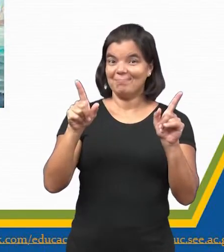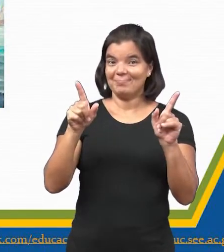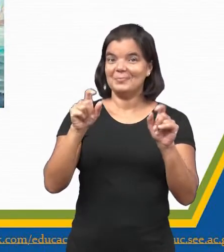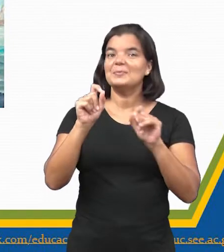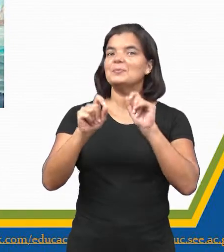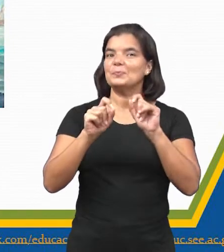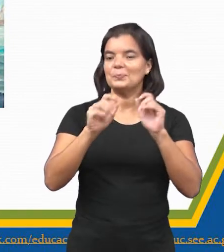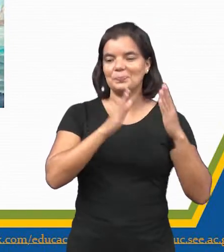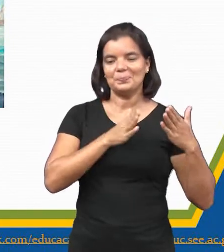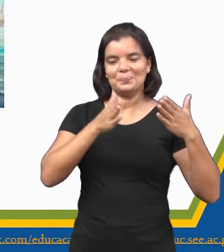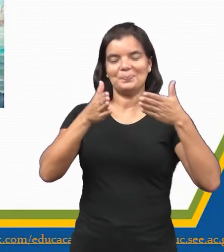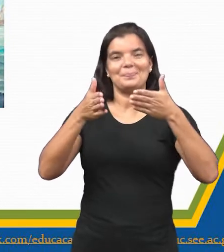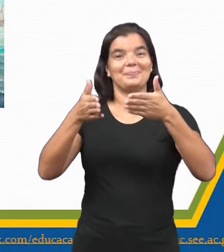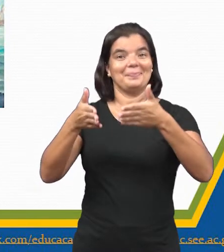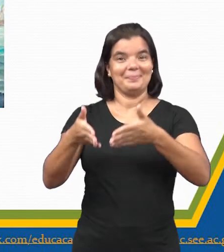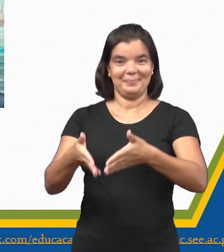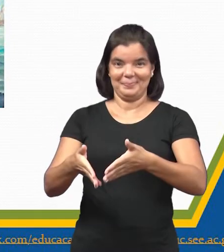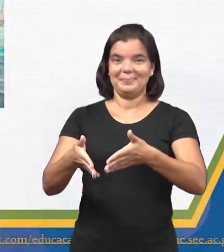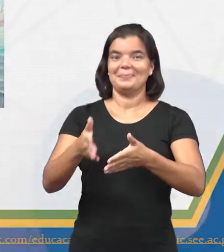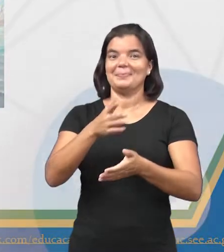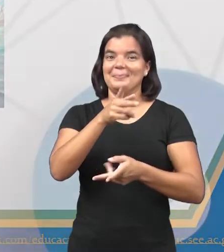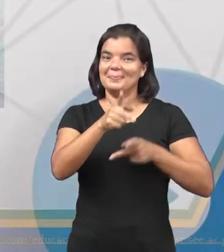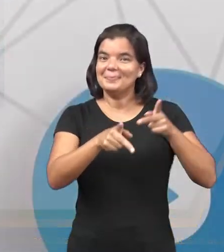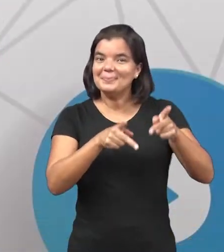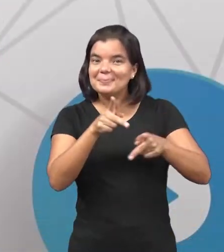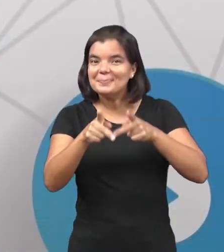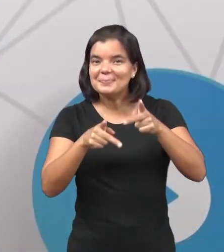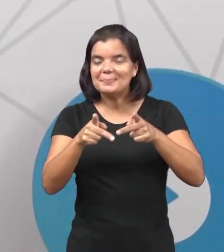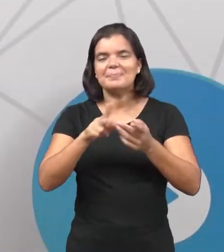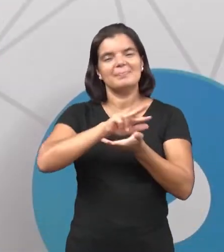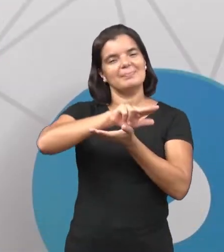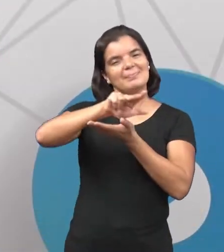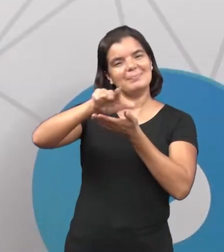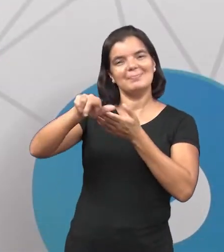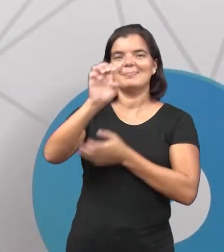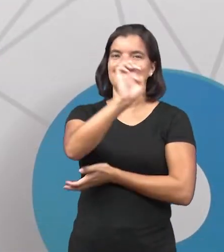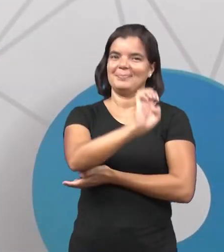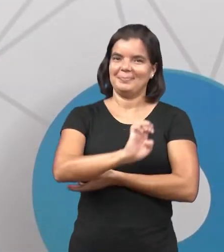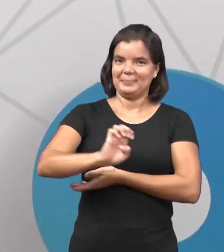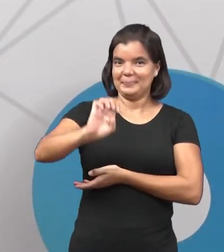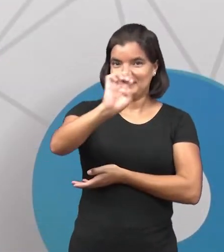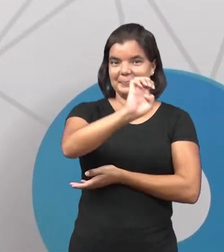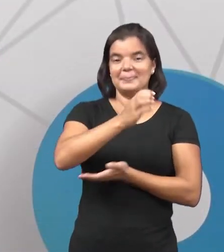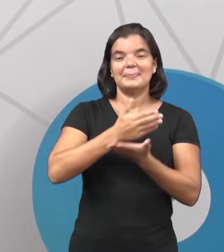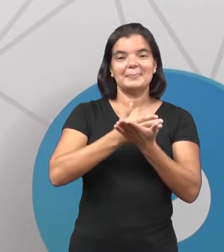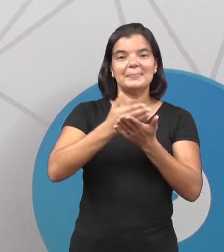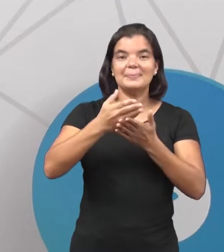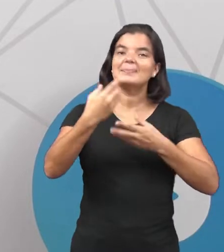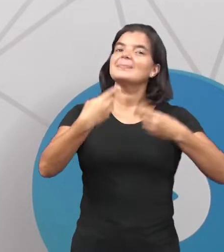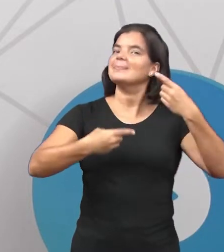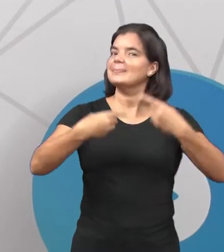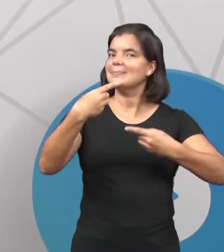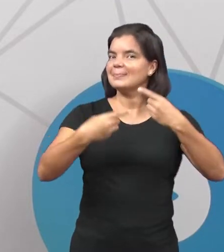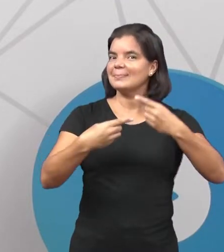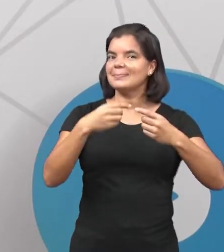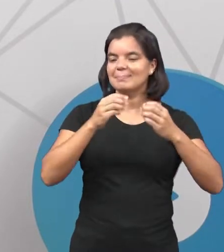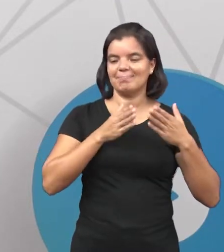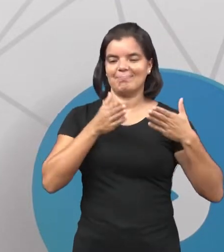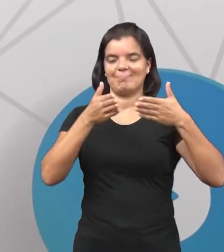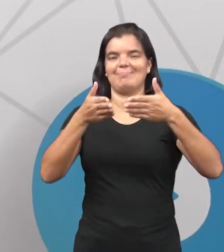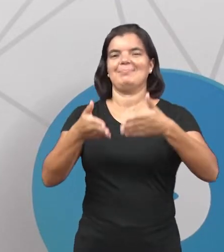de colonização. Vários colonizadores europeus começam essa política de